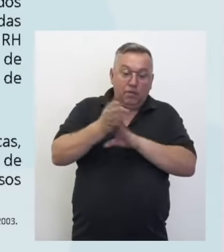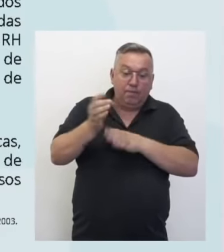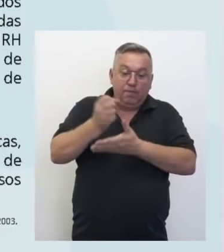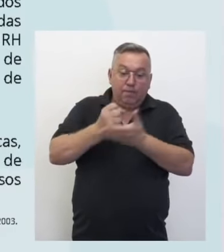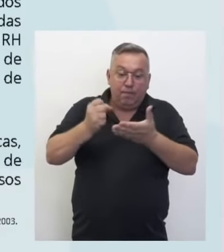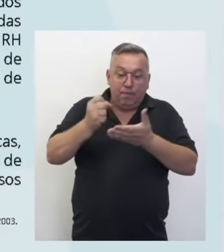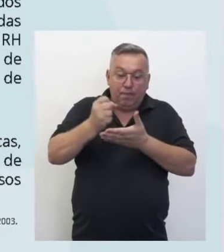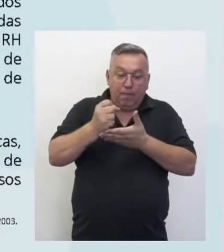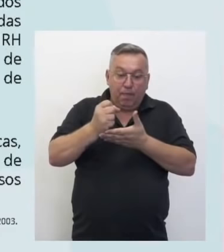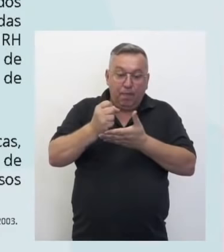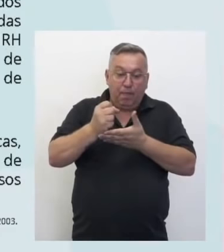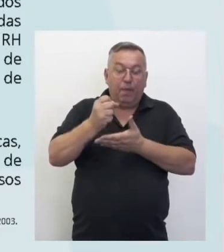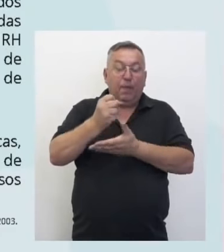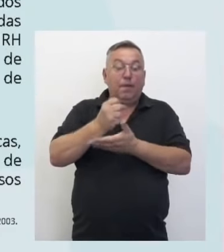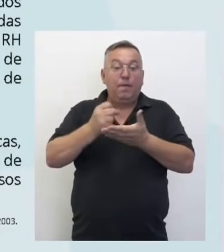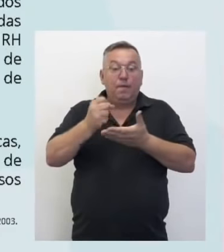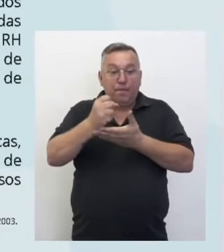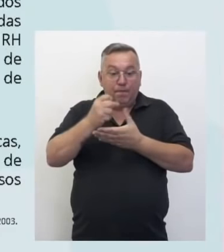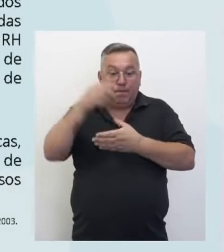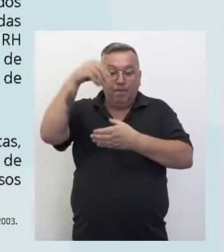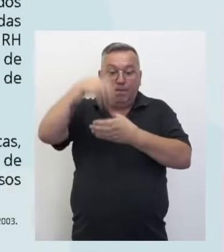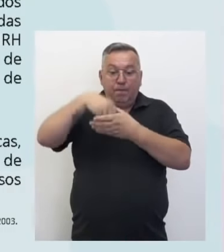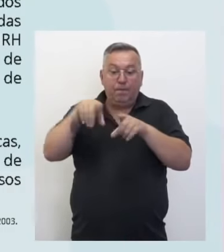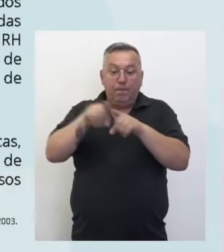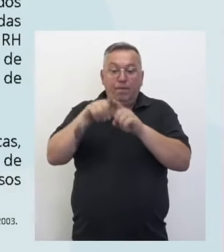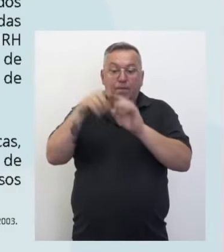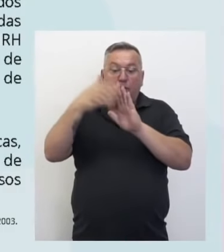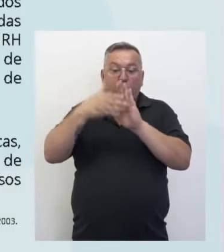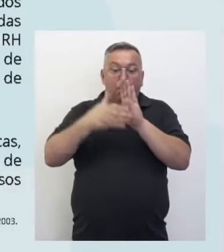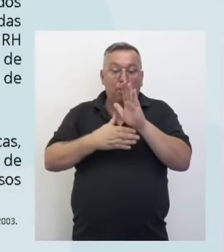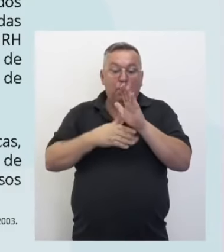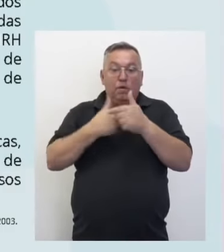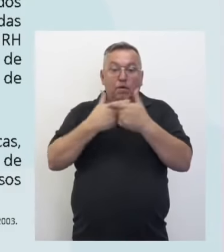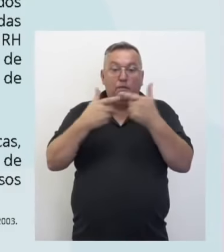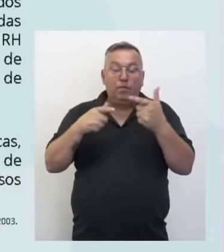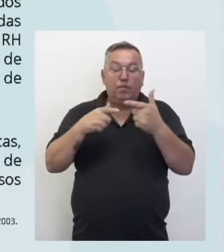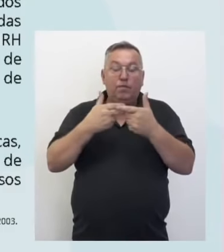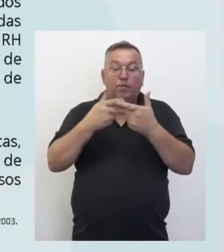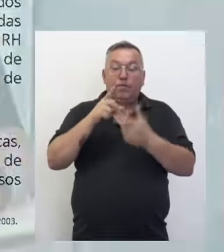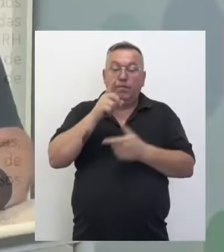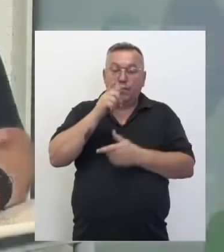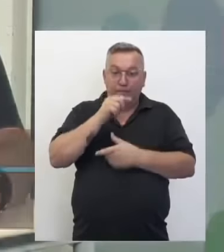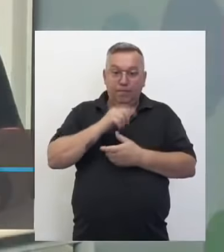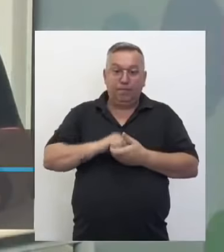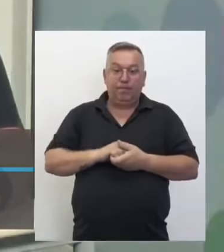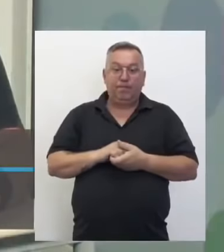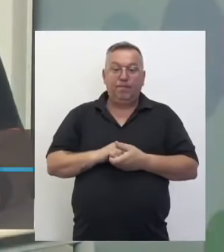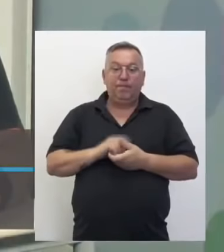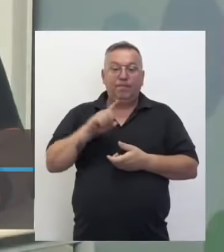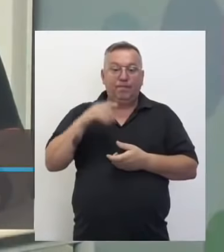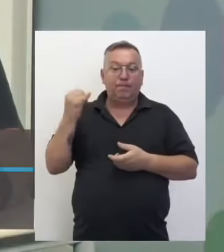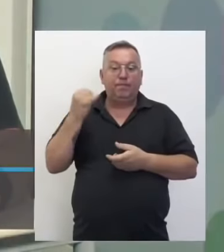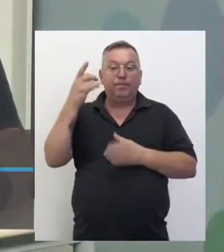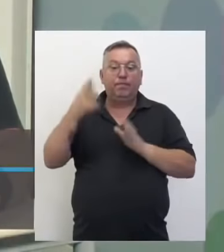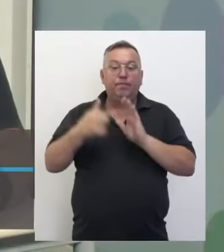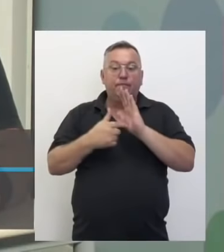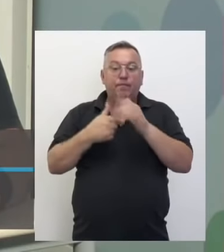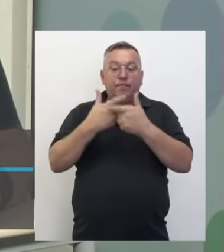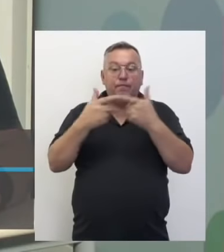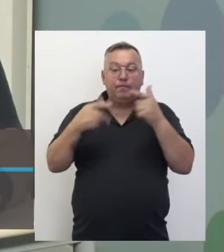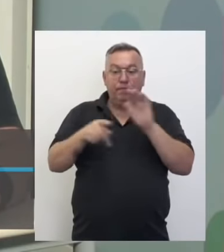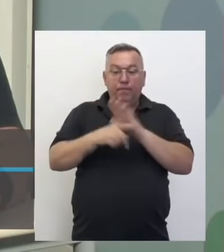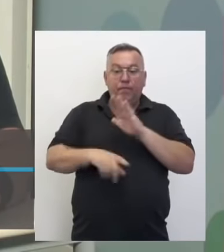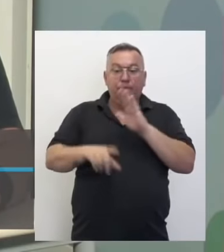fundamental e implementar o Plano Nacional de Recursos Hídricos. Então é importante retratar essa questão das